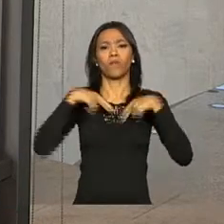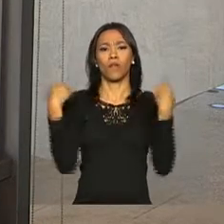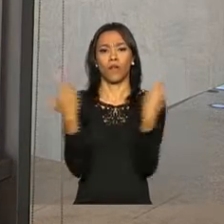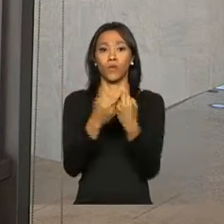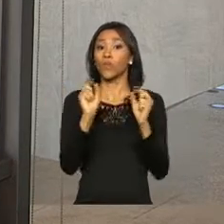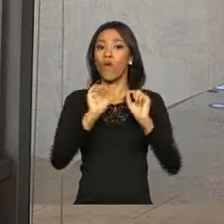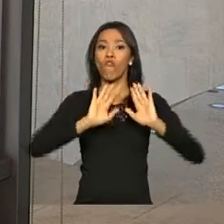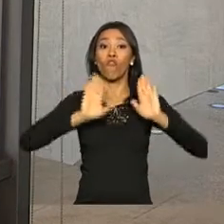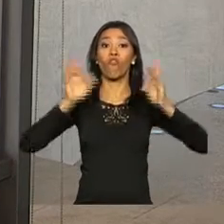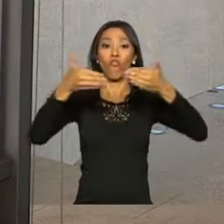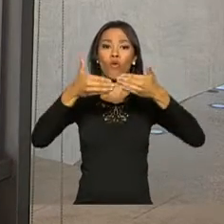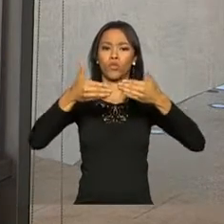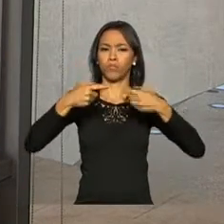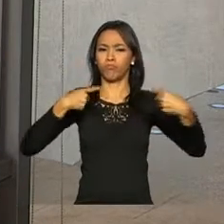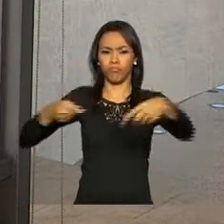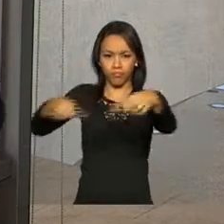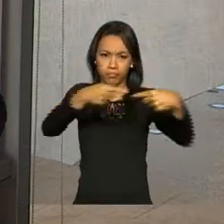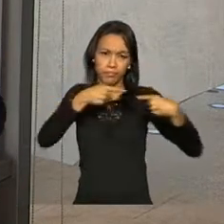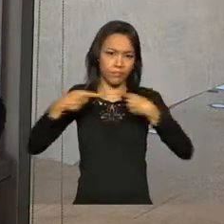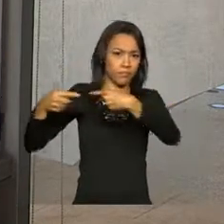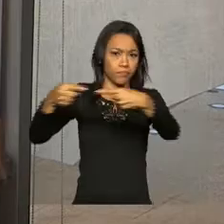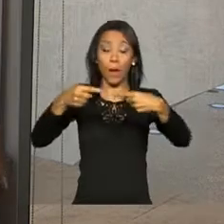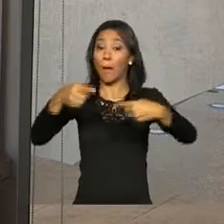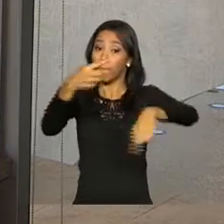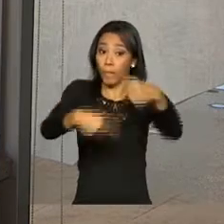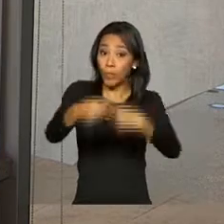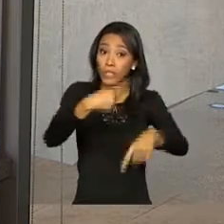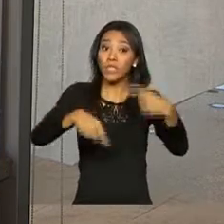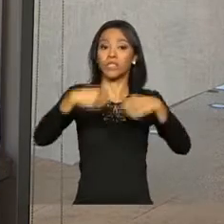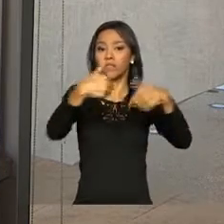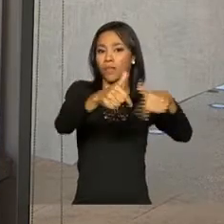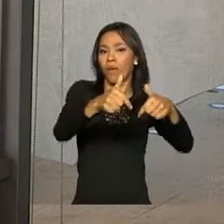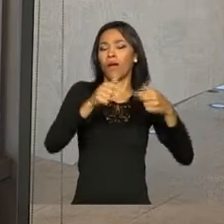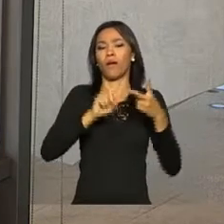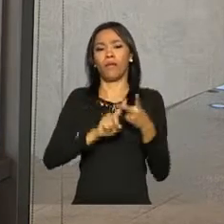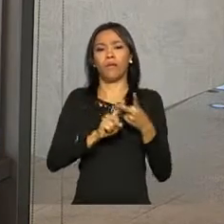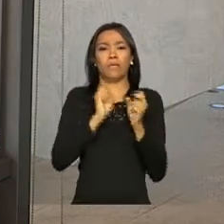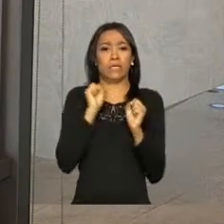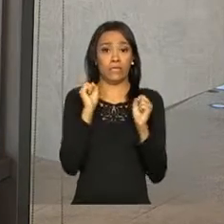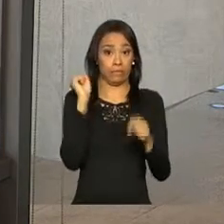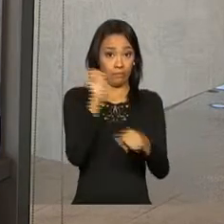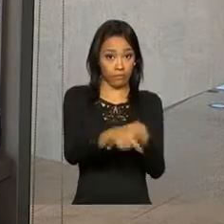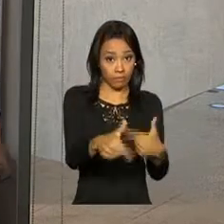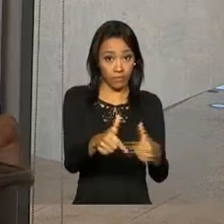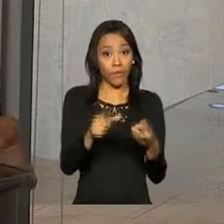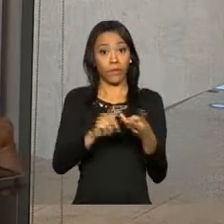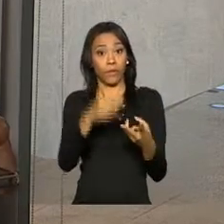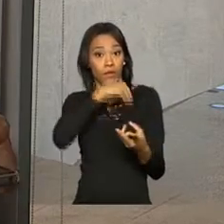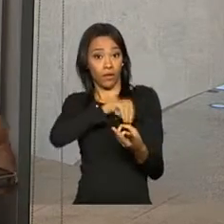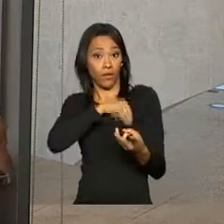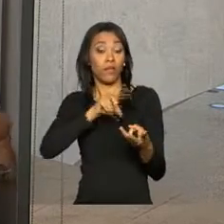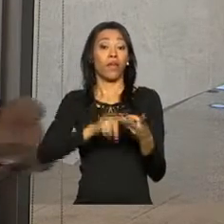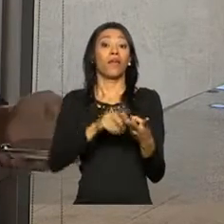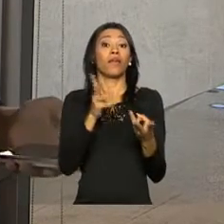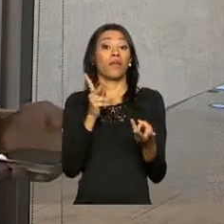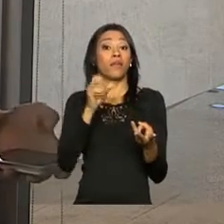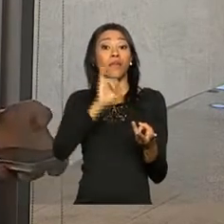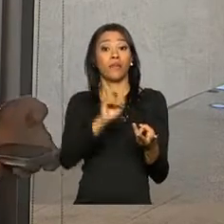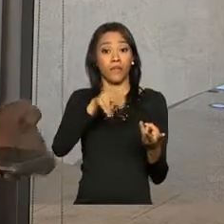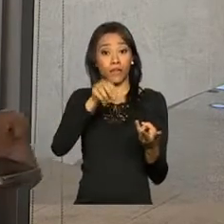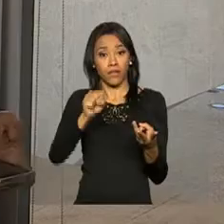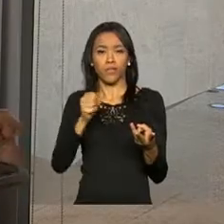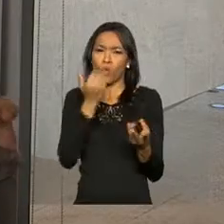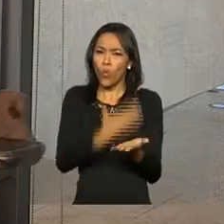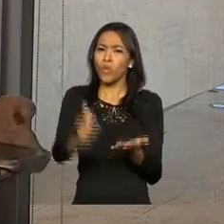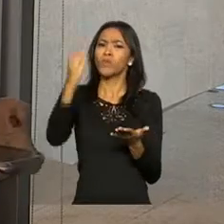Fórum de Debate sobre Políticas de Trabalho, Emprego, Renda e Previdência Social. Esse fórum foi instalado em abril do